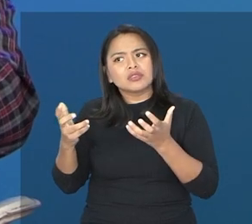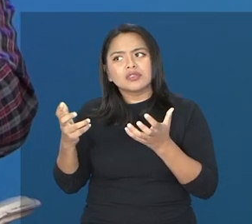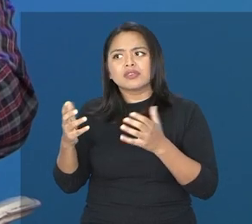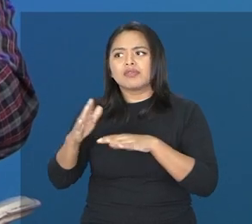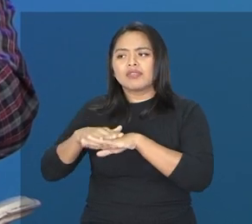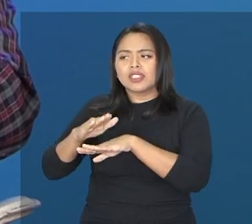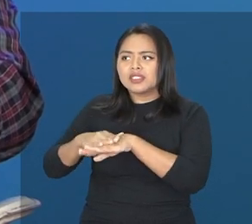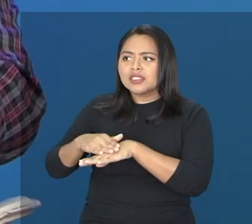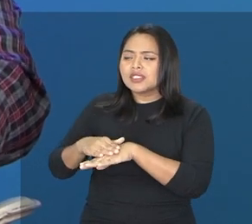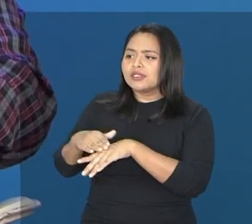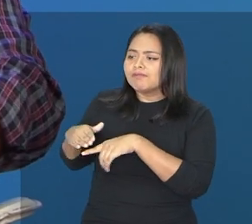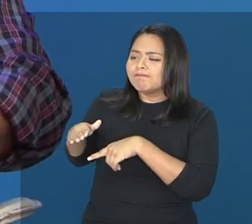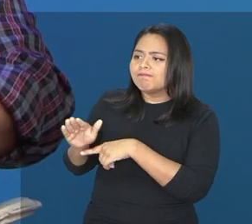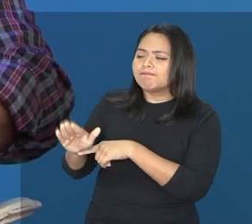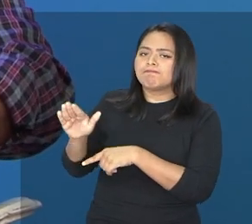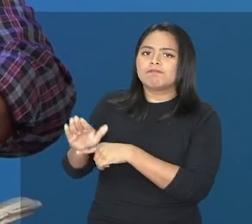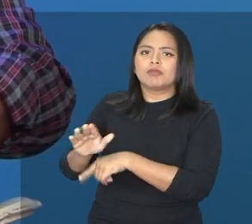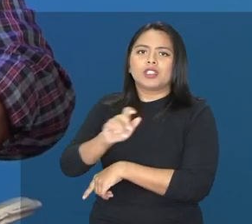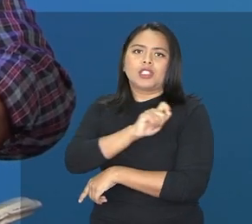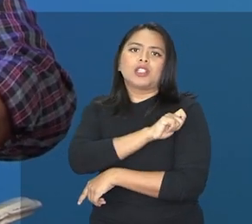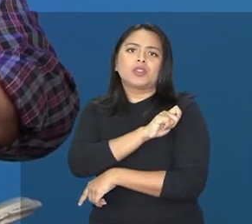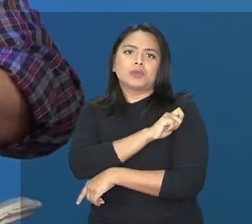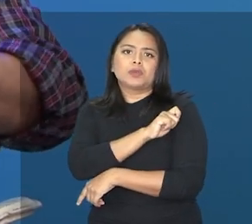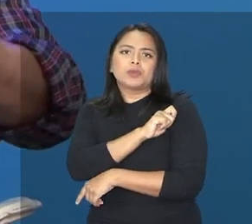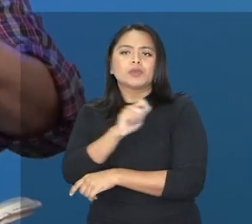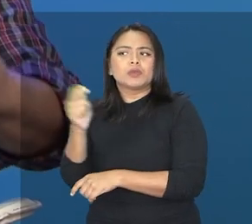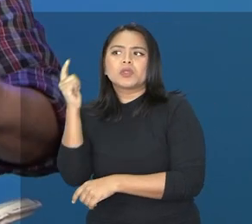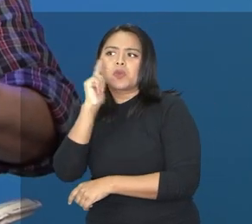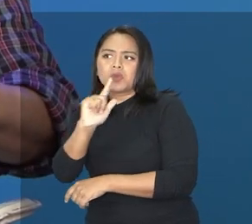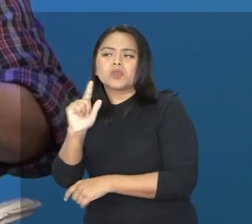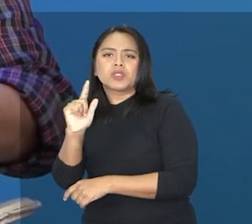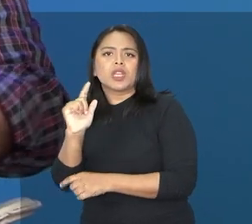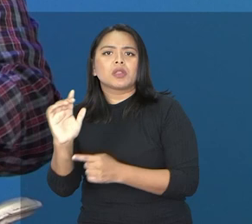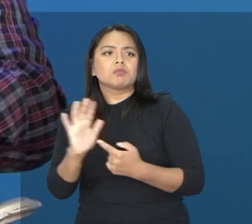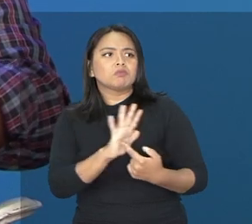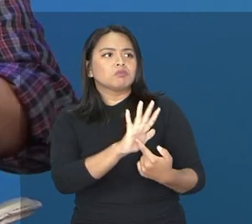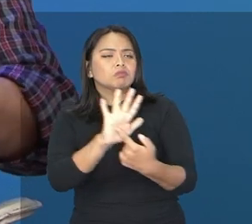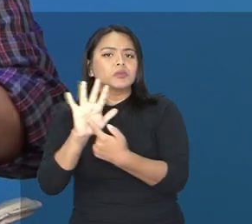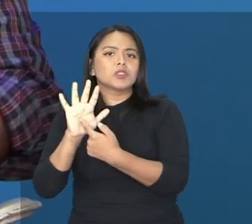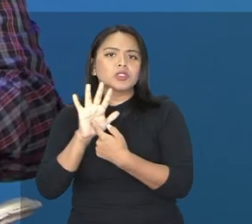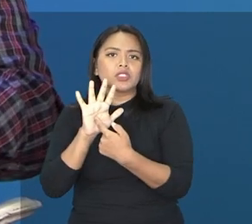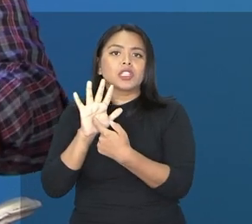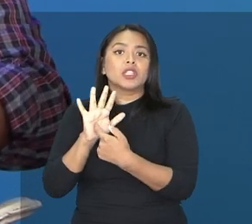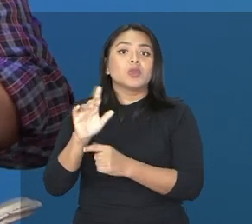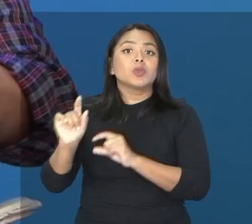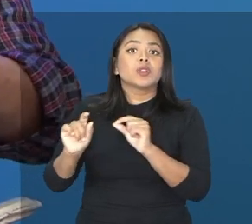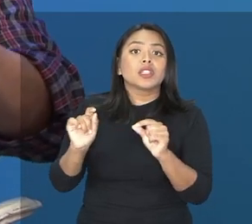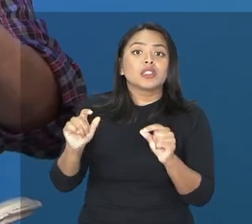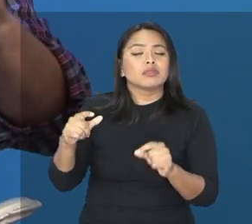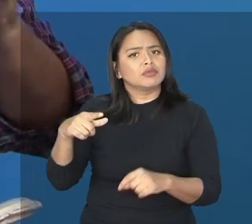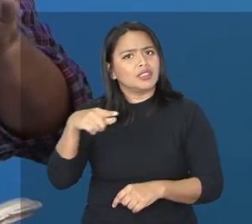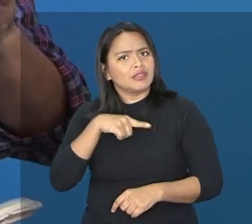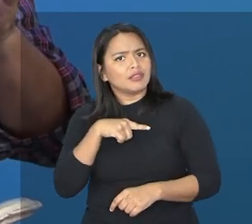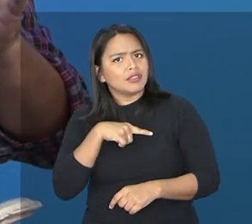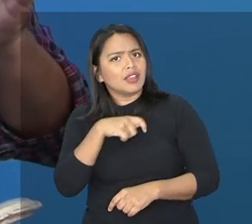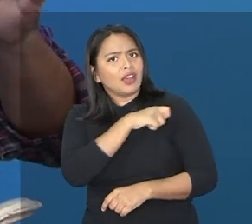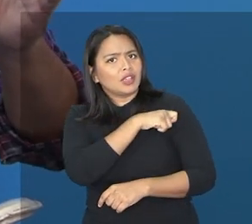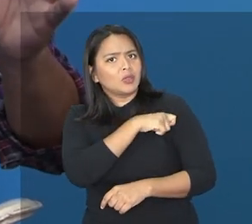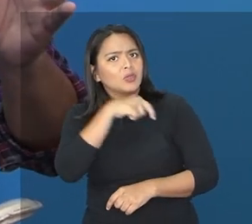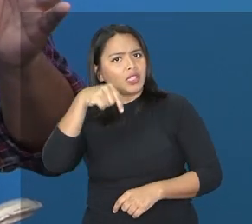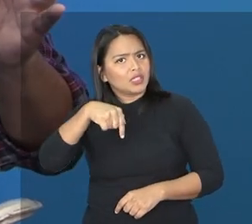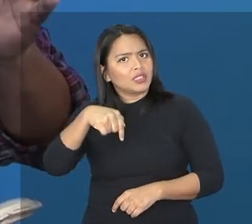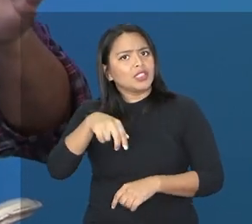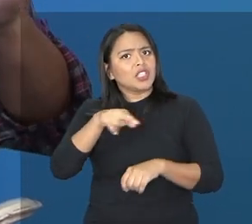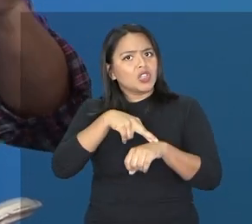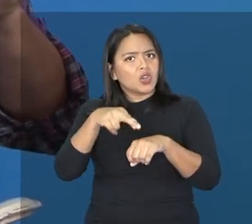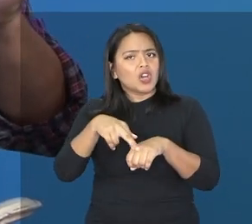realizar com o nosso aluno para que a gente pudesse demonstrar efetivamente de que existem alunos aqui